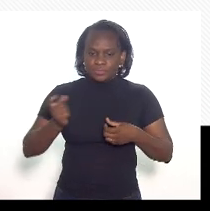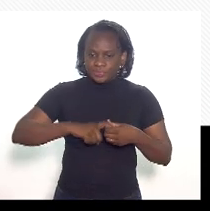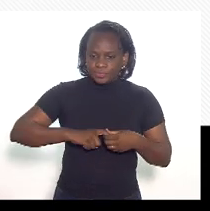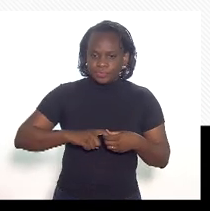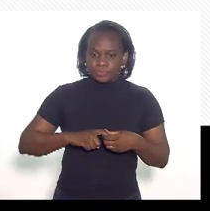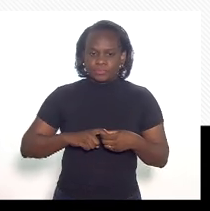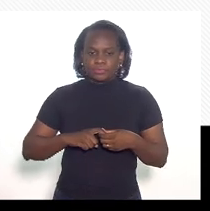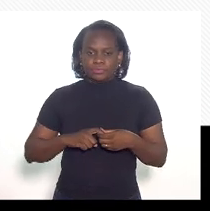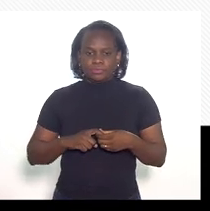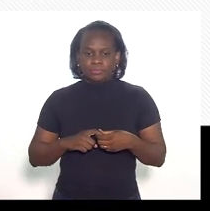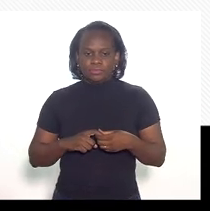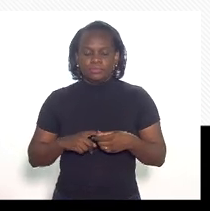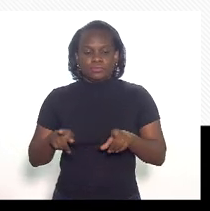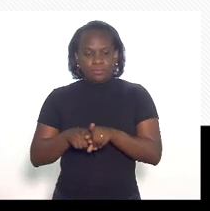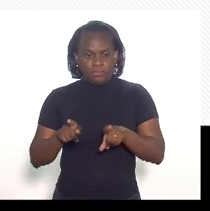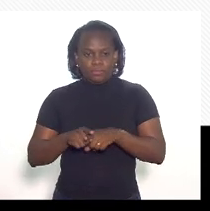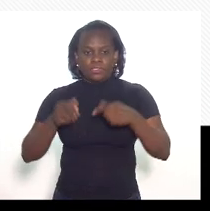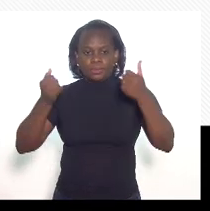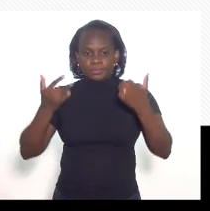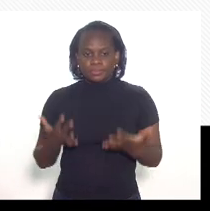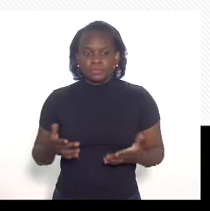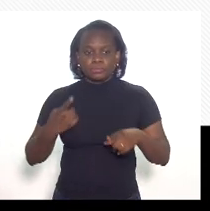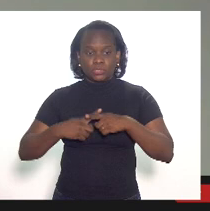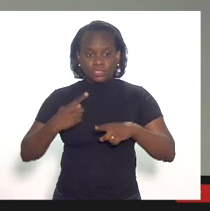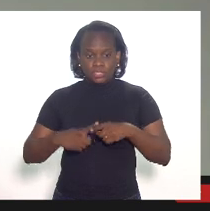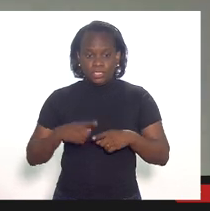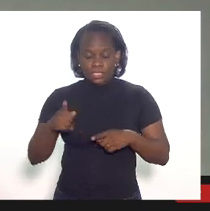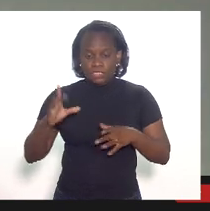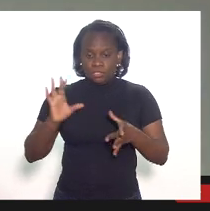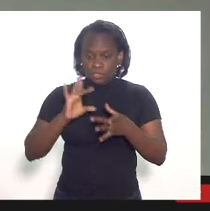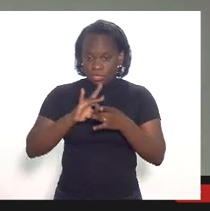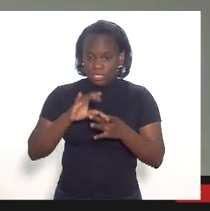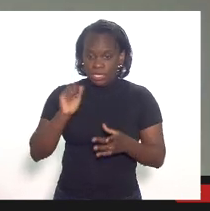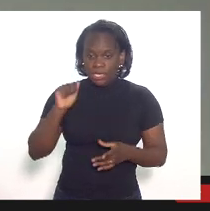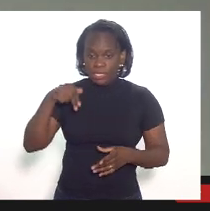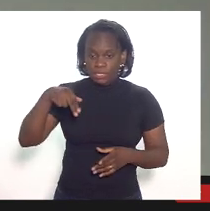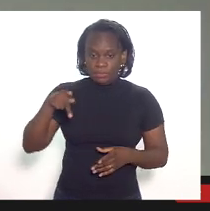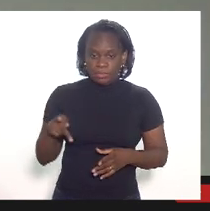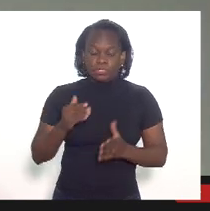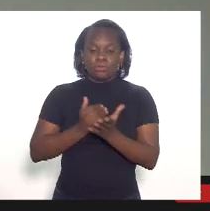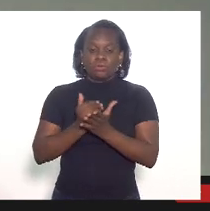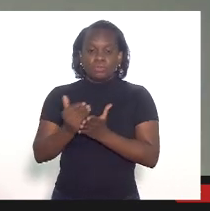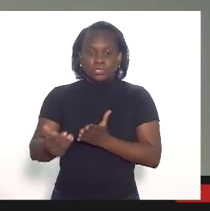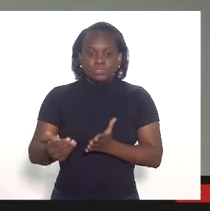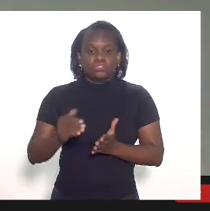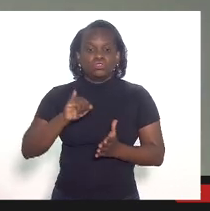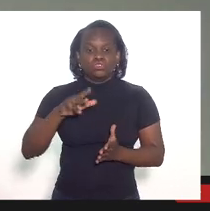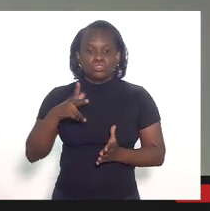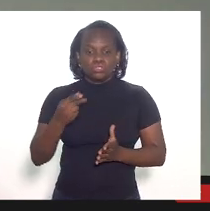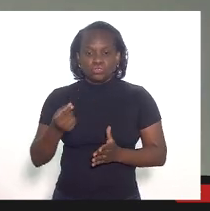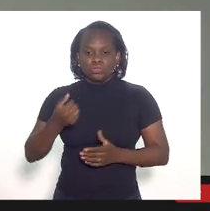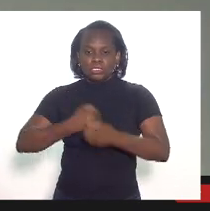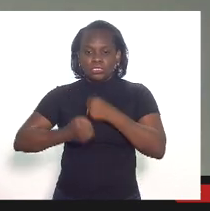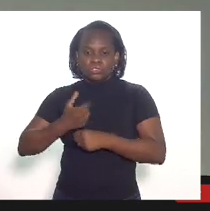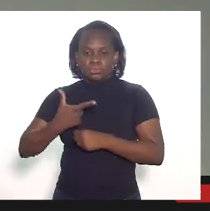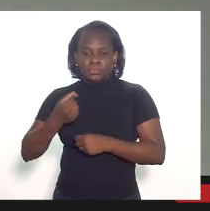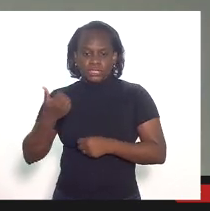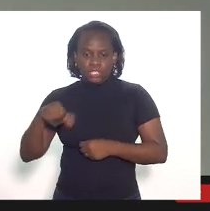da... E também mencionei também que esse convênio da ANP foi iniciado, na verdade, a negociação em julho de 2019.